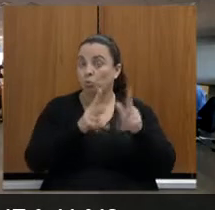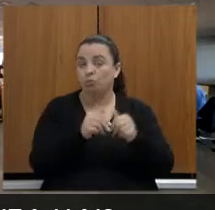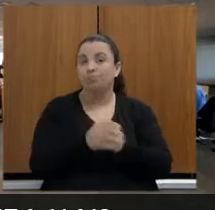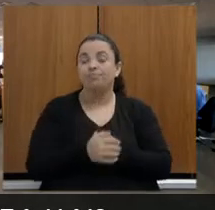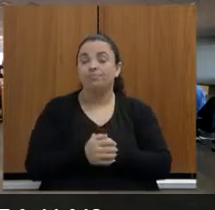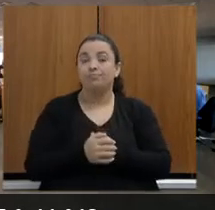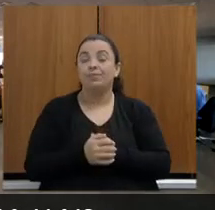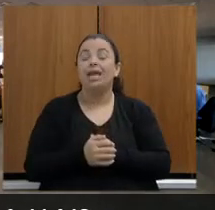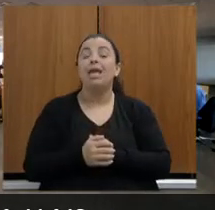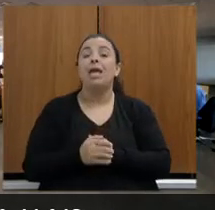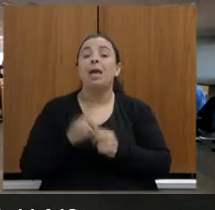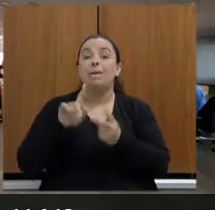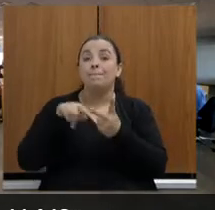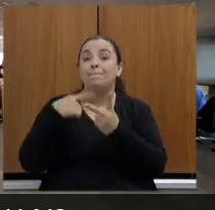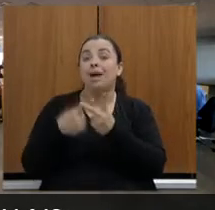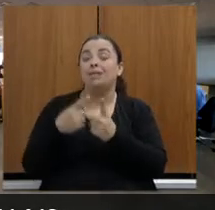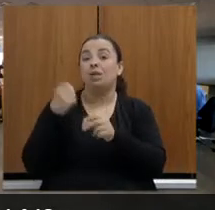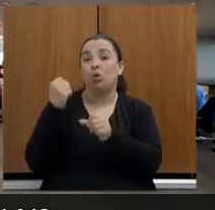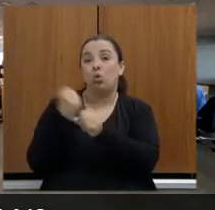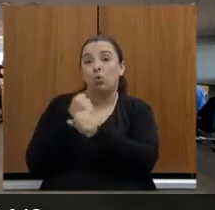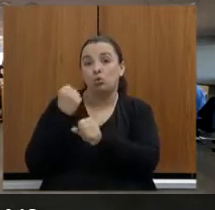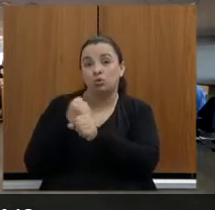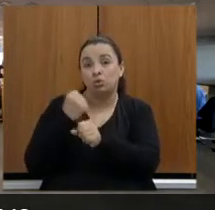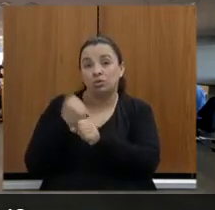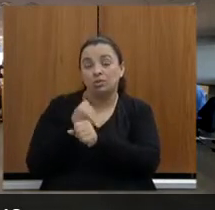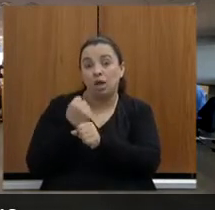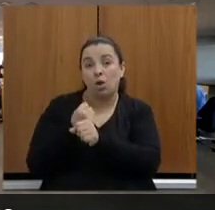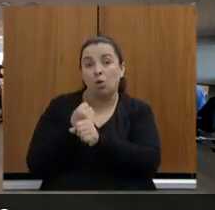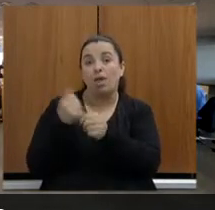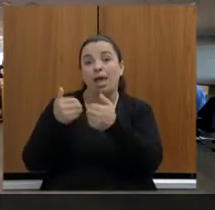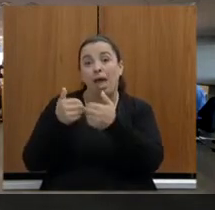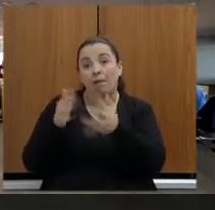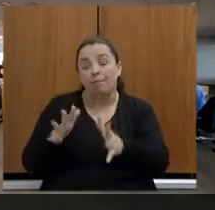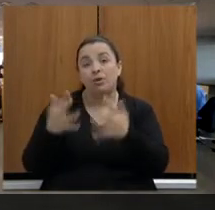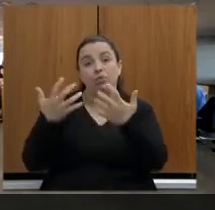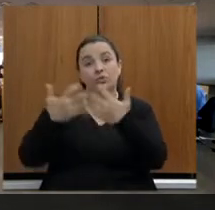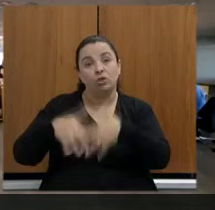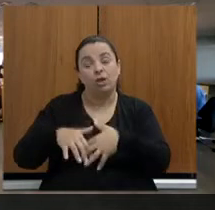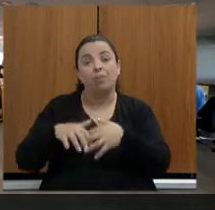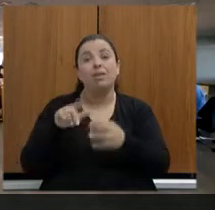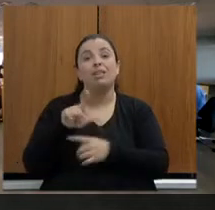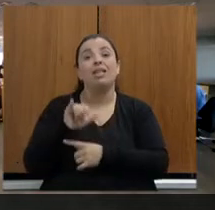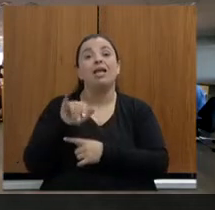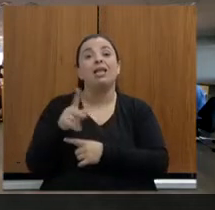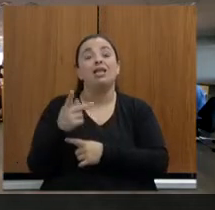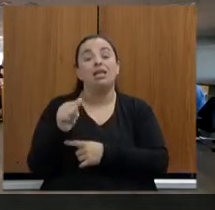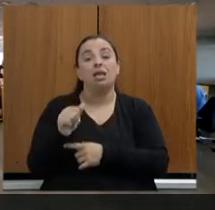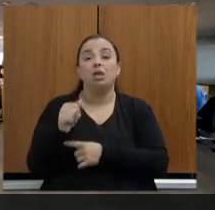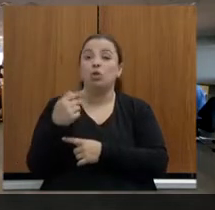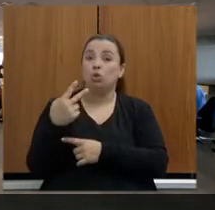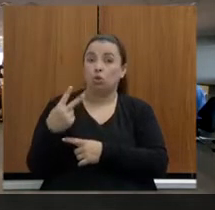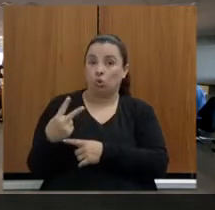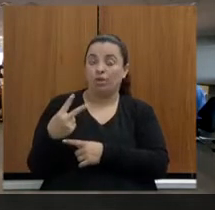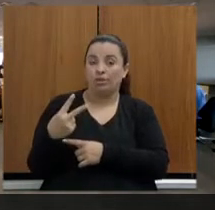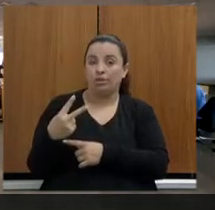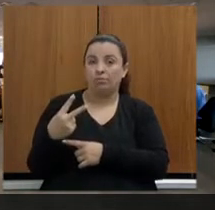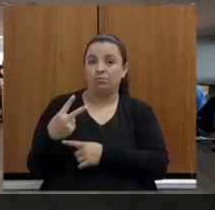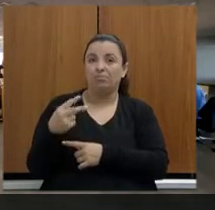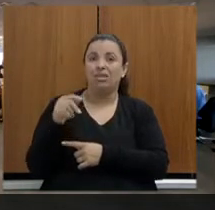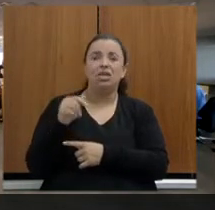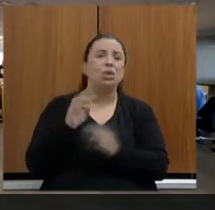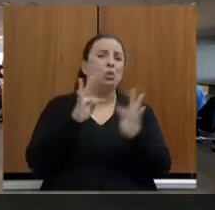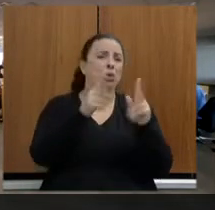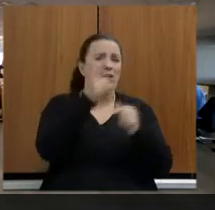operação da linha 2, que é a tão desejada linha 2, a linha do barreiro,